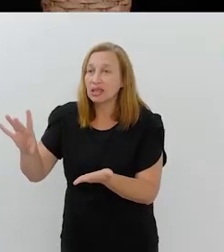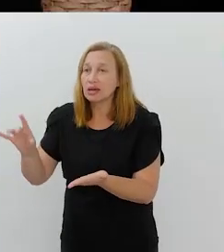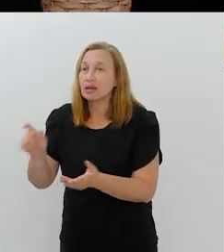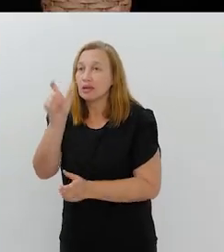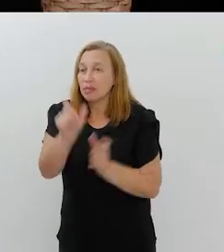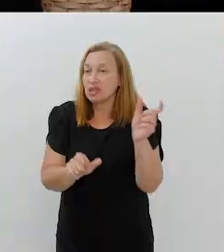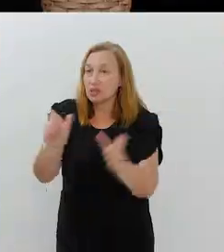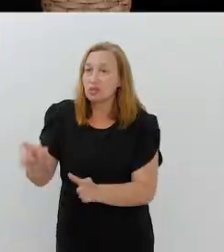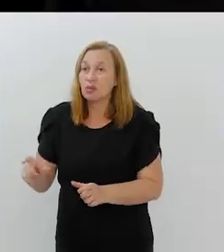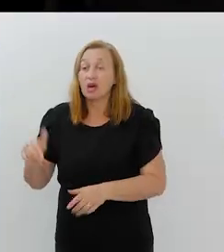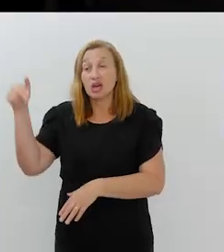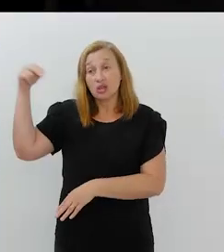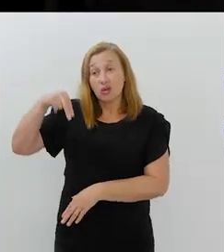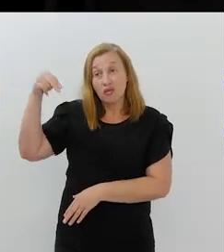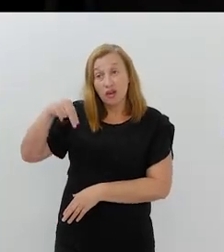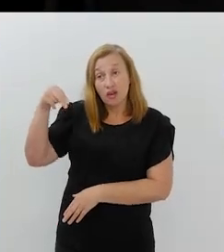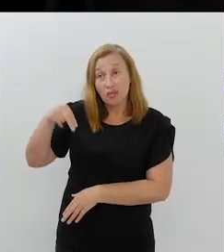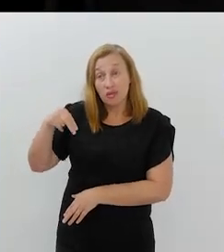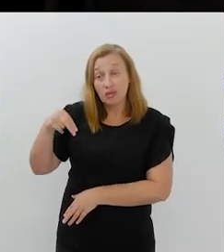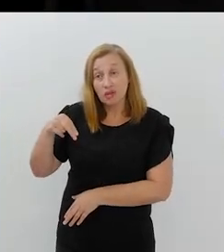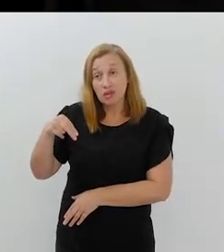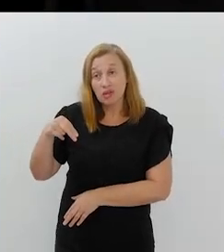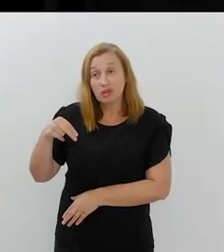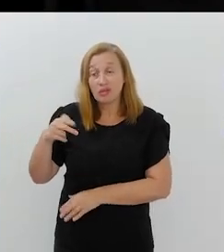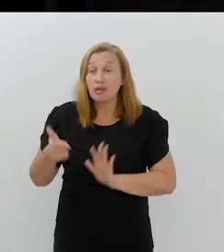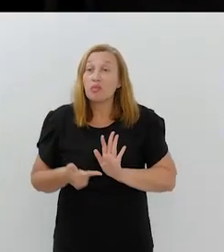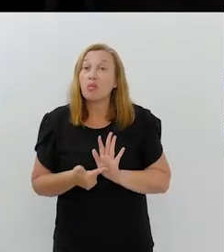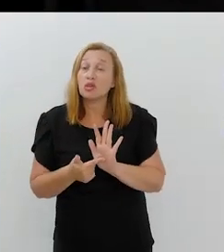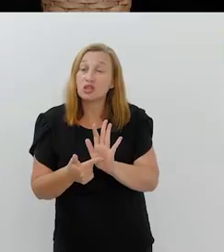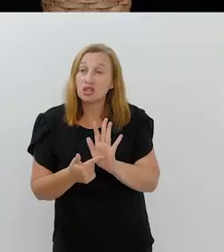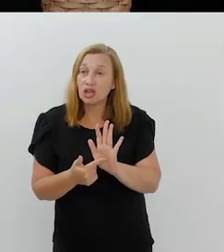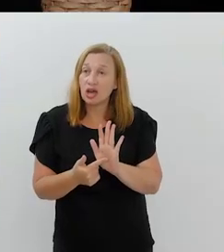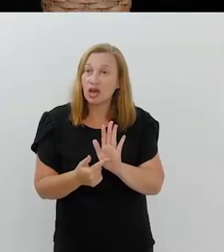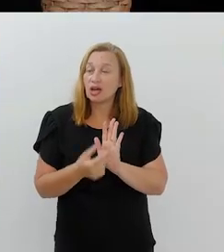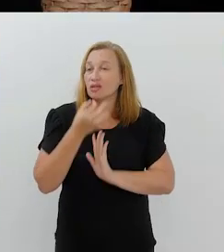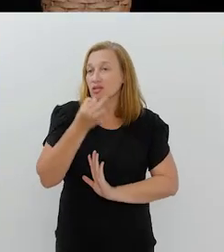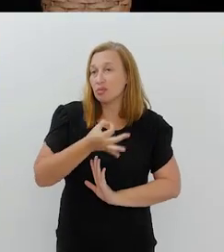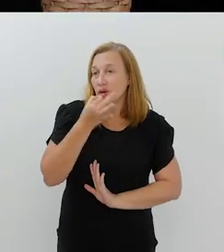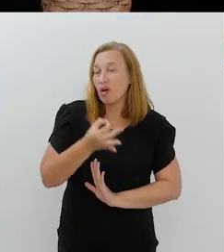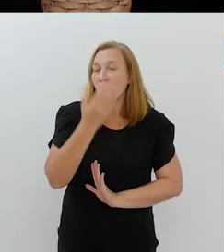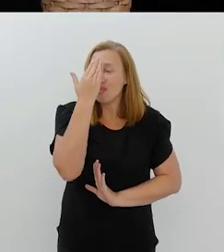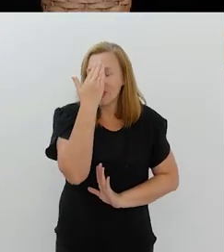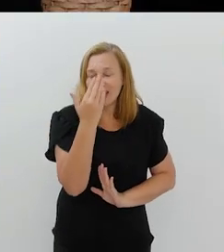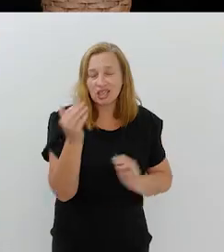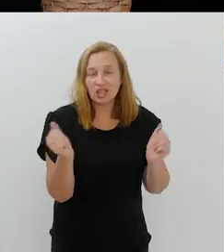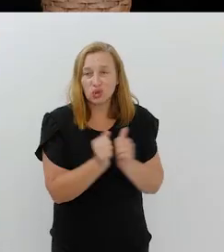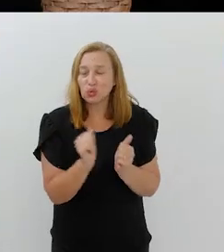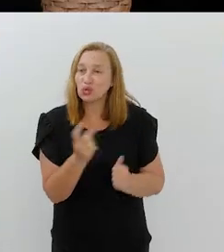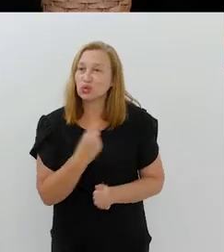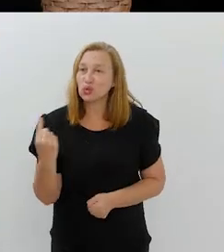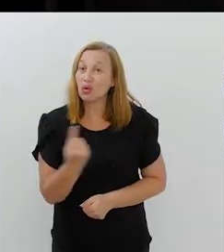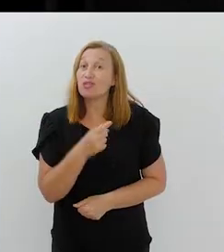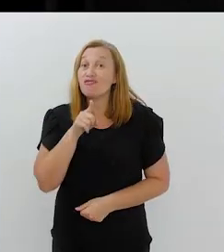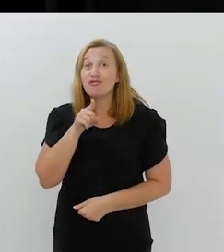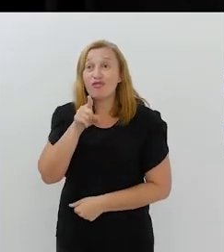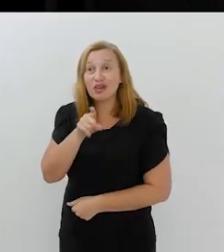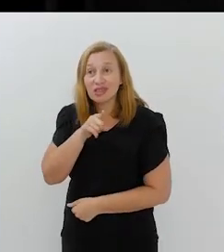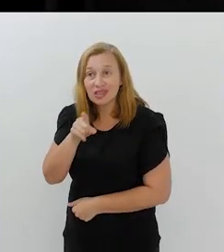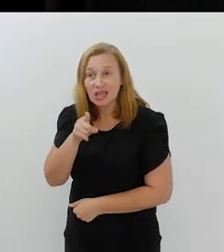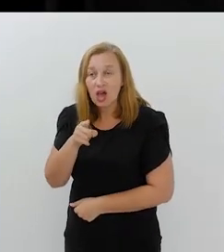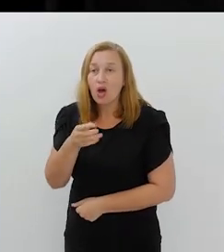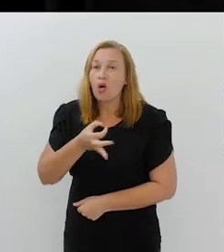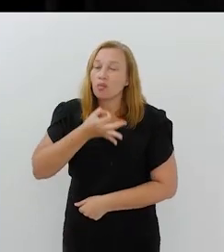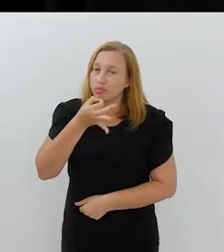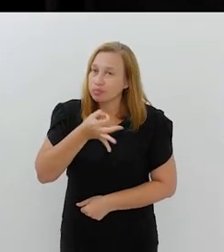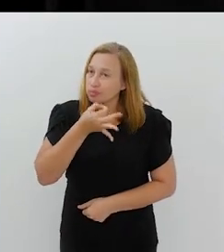transformação passa por cada pessoa que ali está. em novembro nós vamos levar a nossa sugestão. Muito obrigada